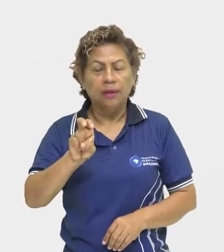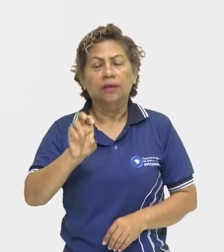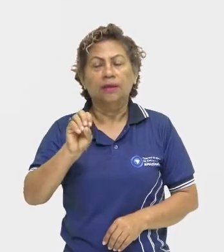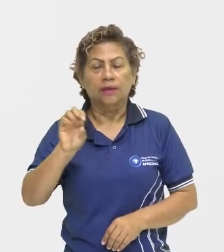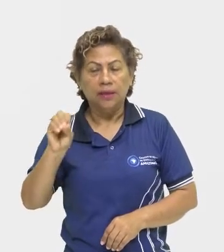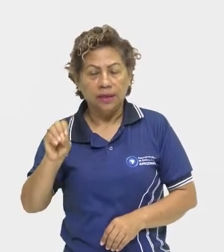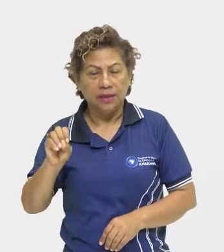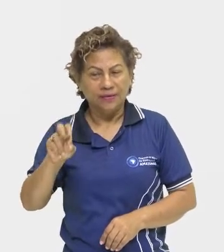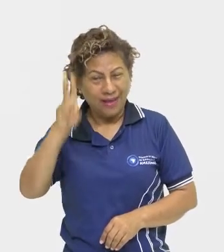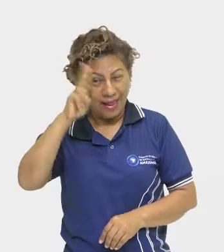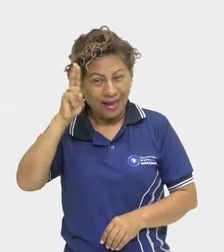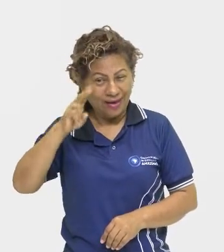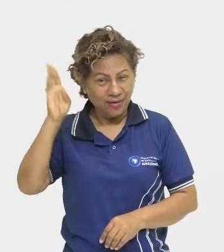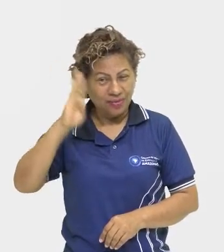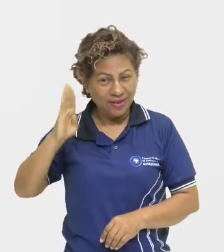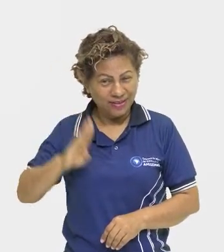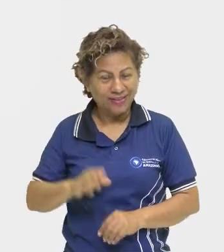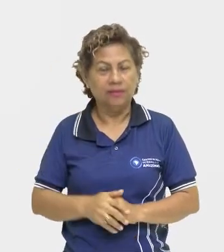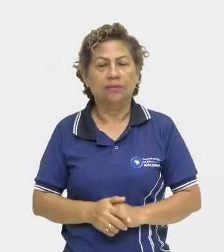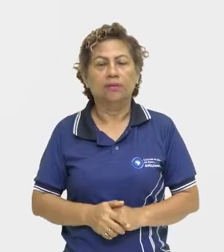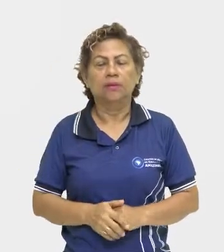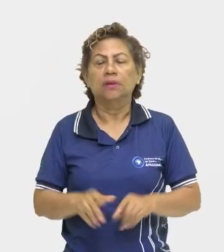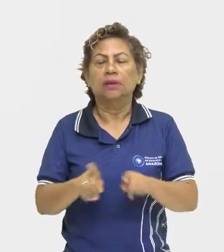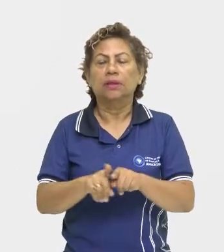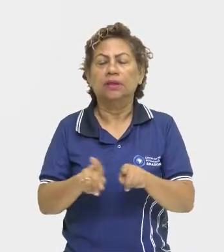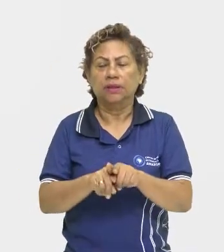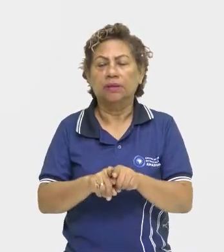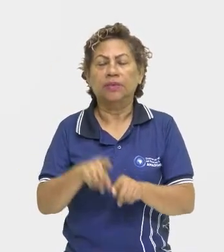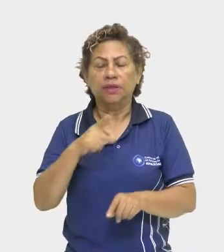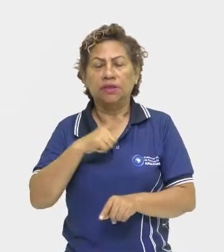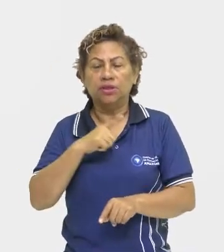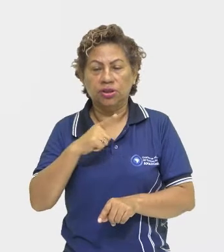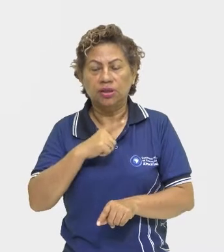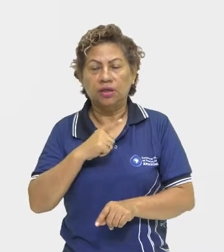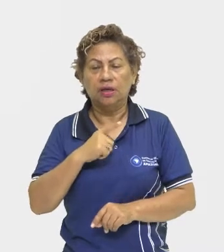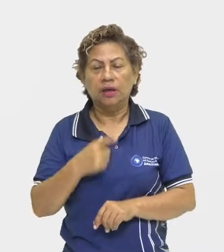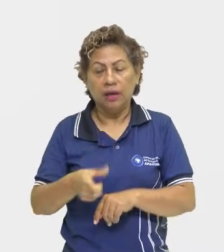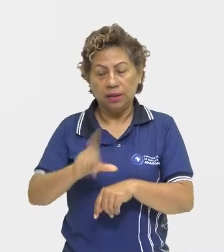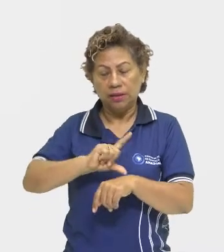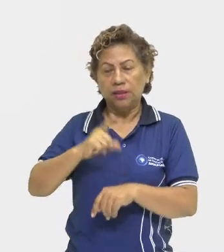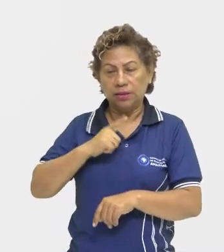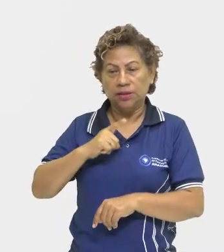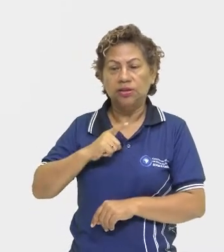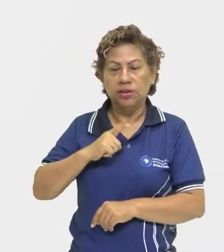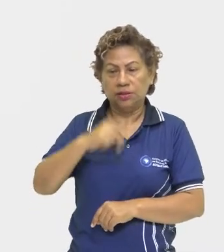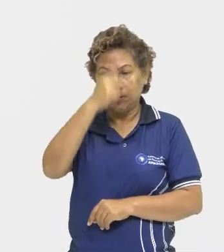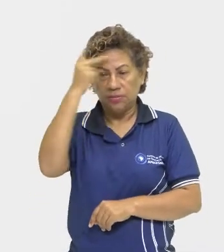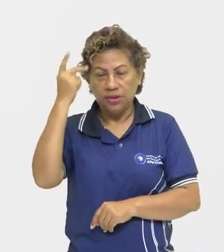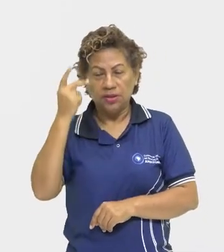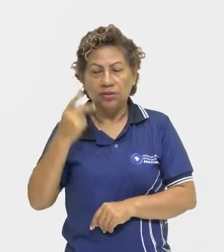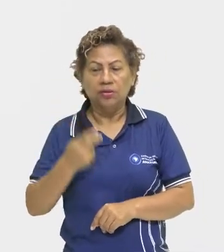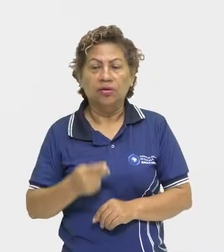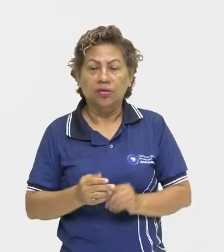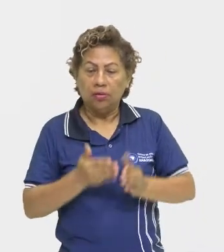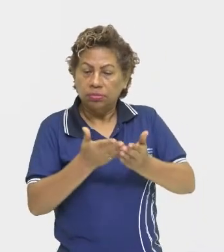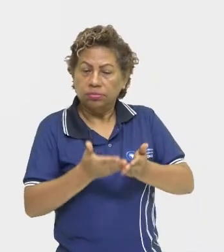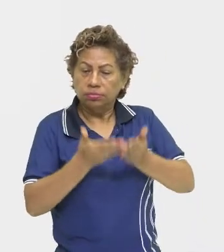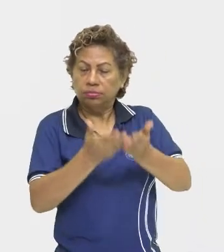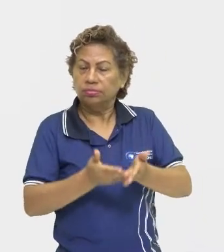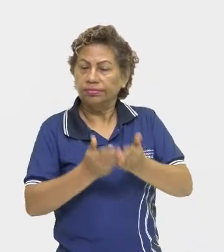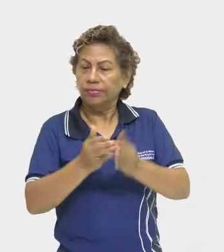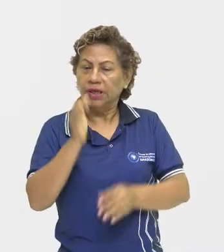nós tínhamos, então, a literatura dos cronistas, dos viajantes, certo? A partir de 1549,